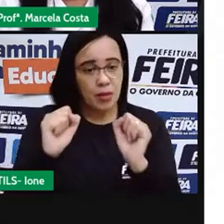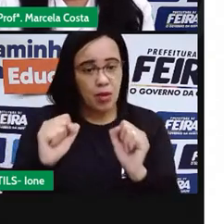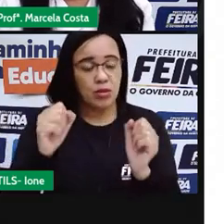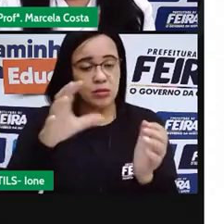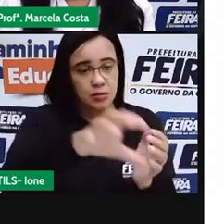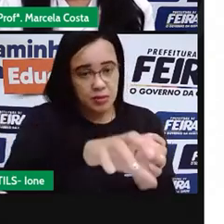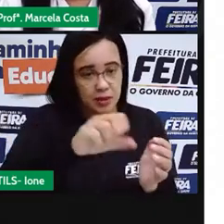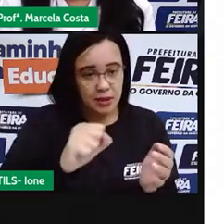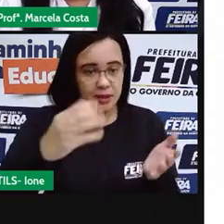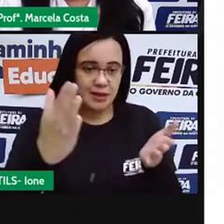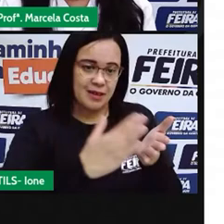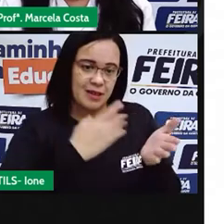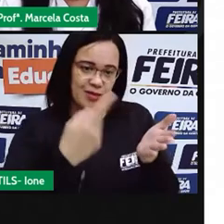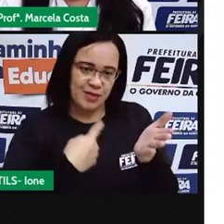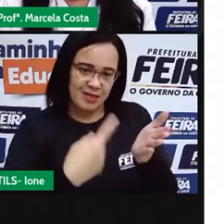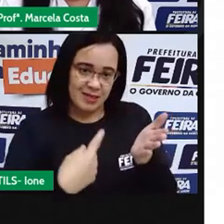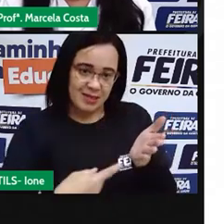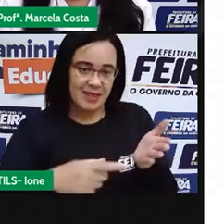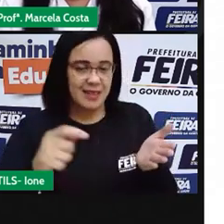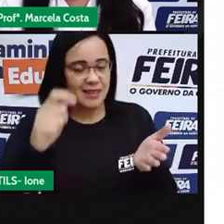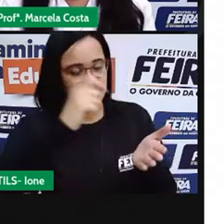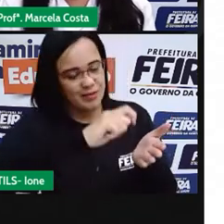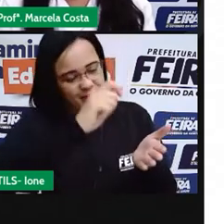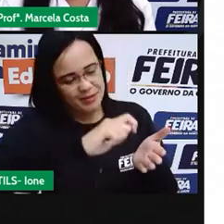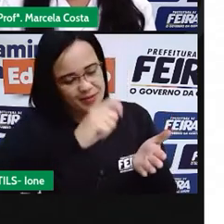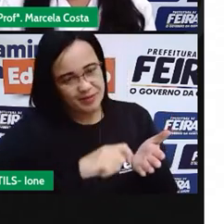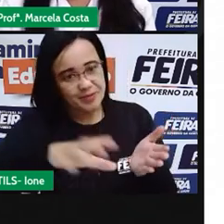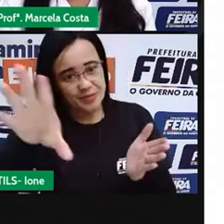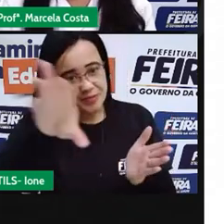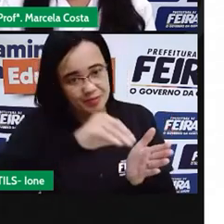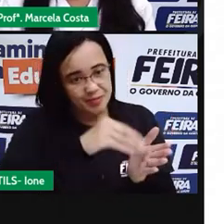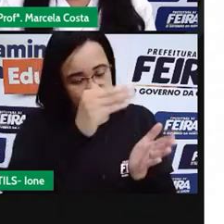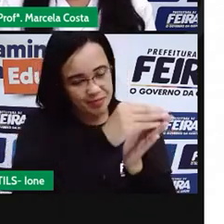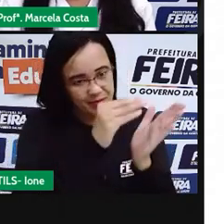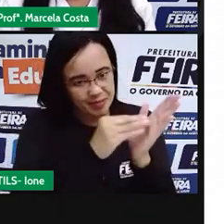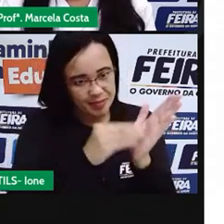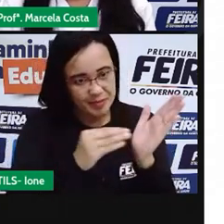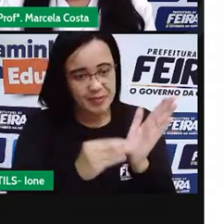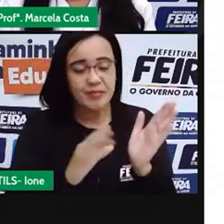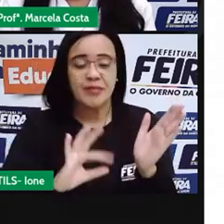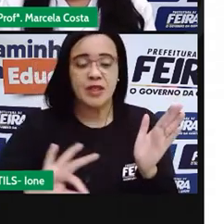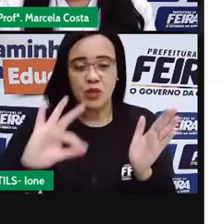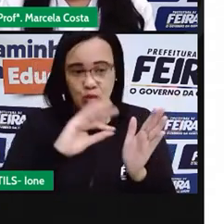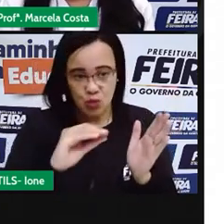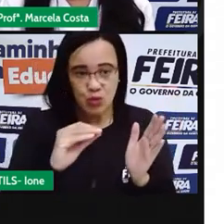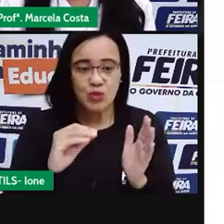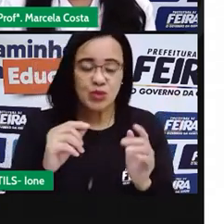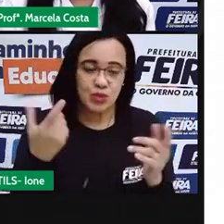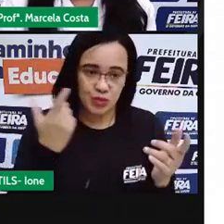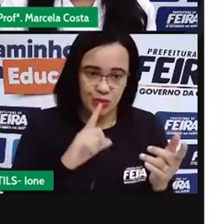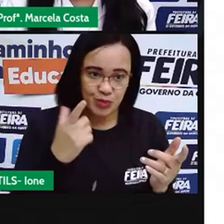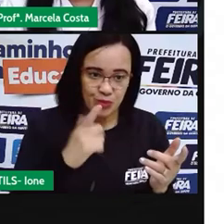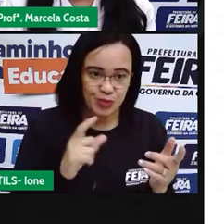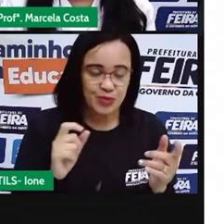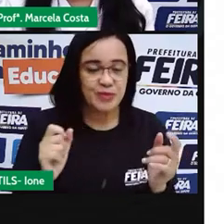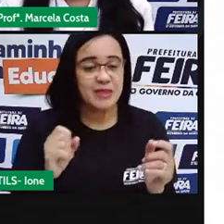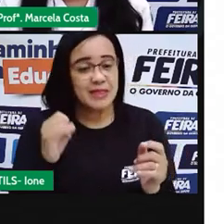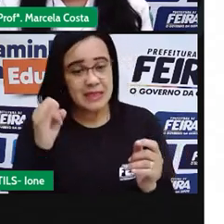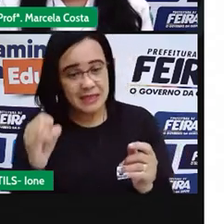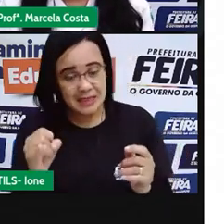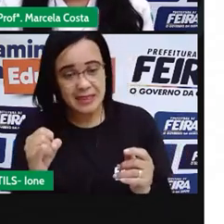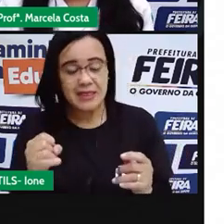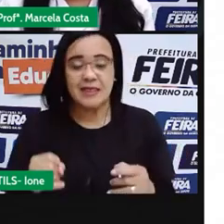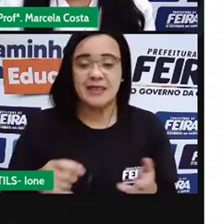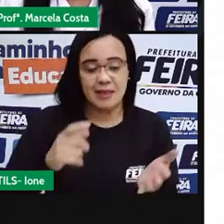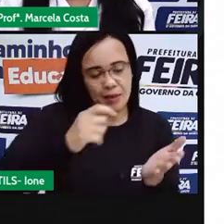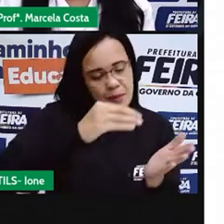o nome dessas figuras planas e se você conseguir acompanhar faça o desenho da